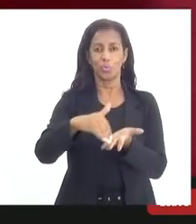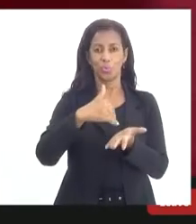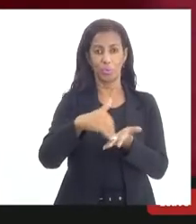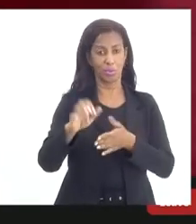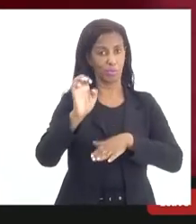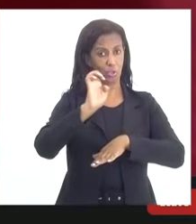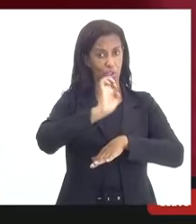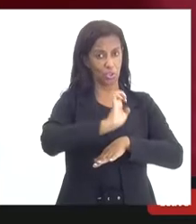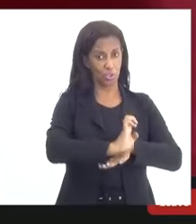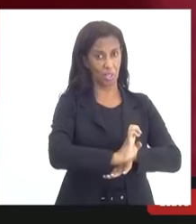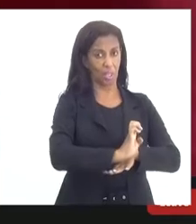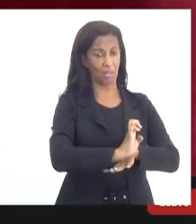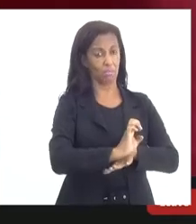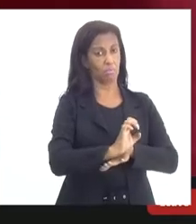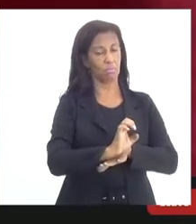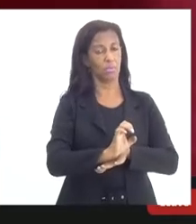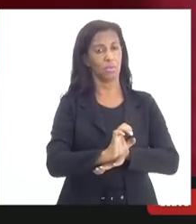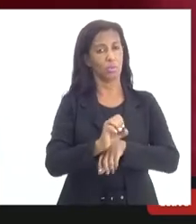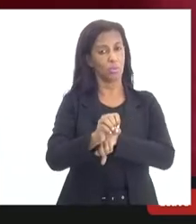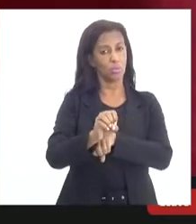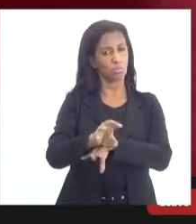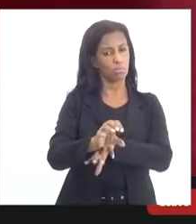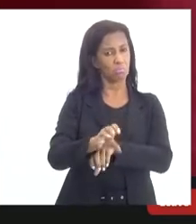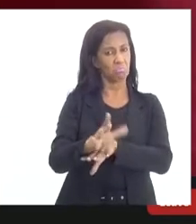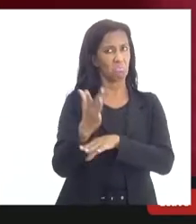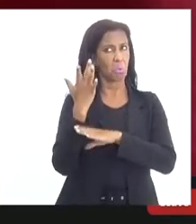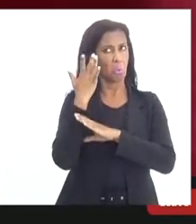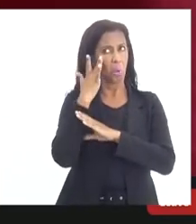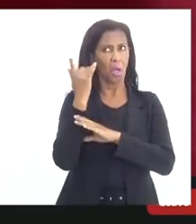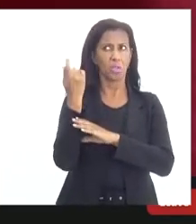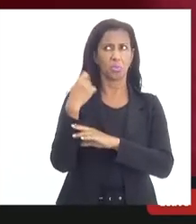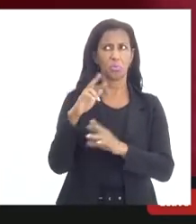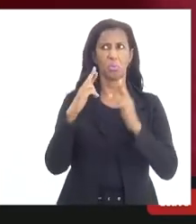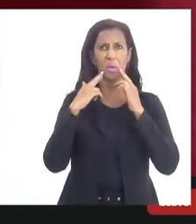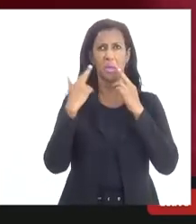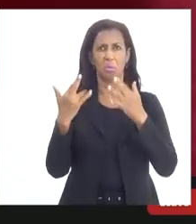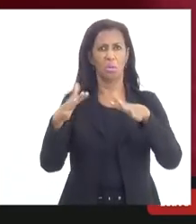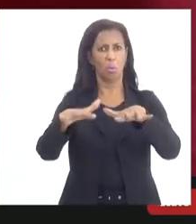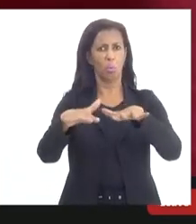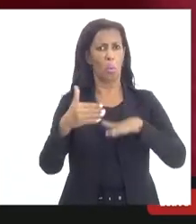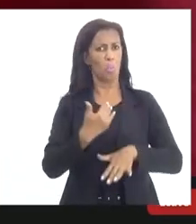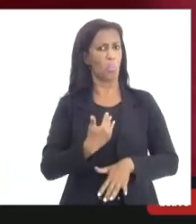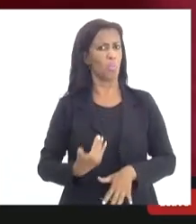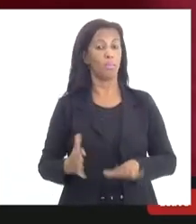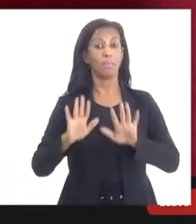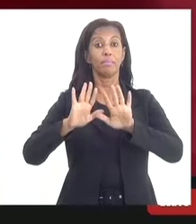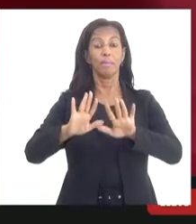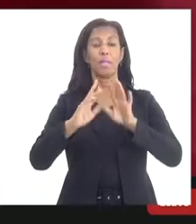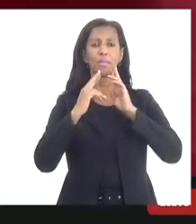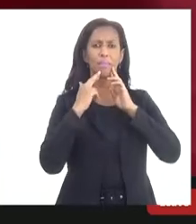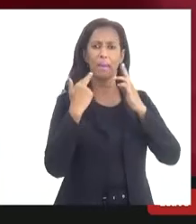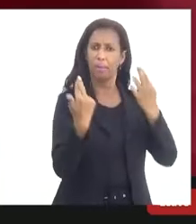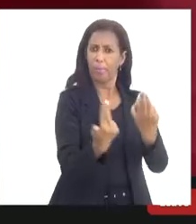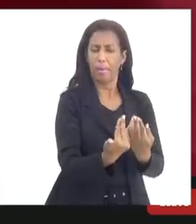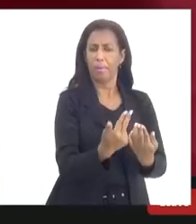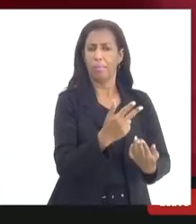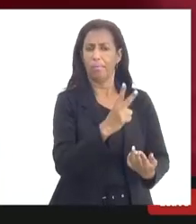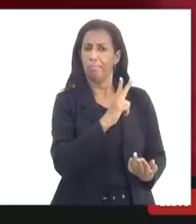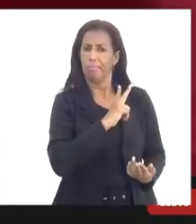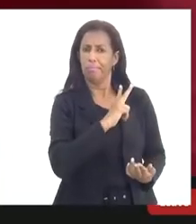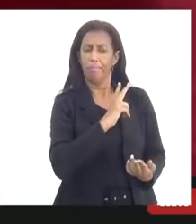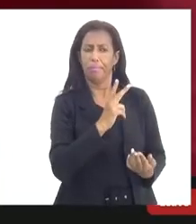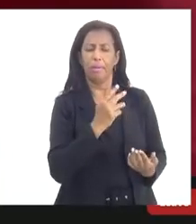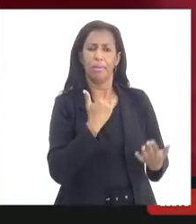educação né acho que não há necessidade de uma audiência pública mas sim de uma de uma reunião para